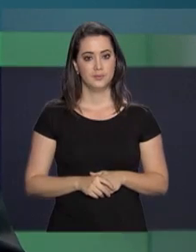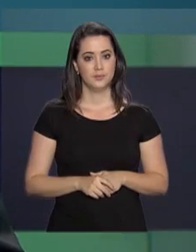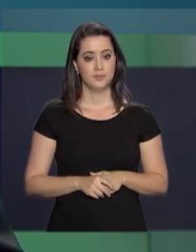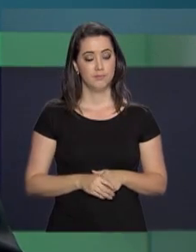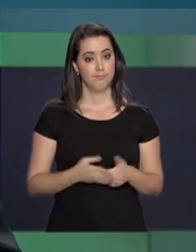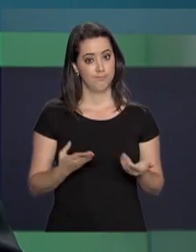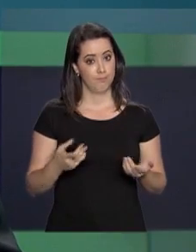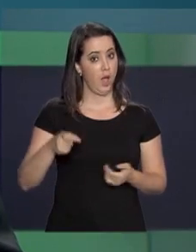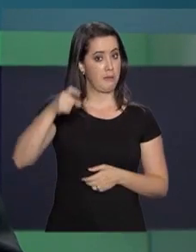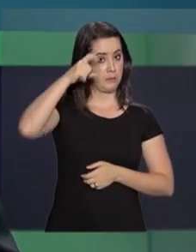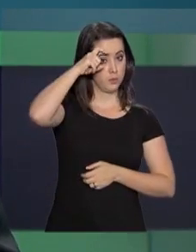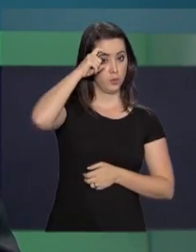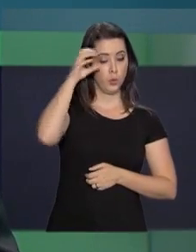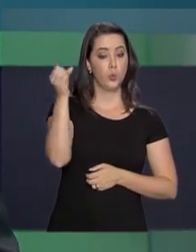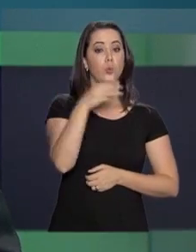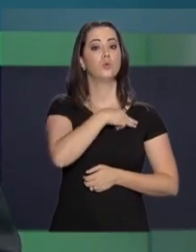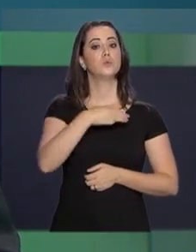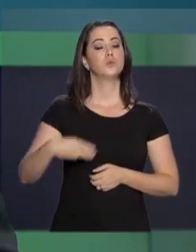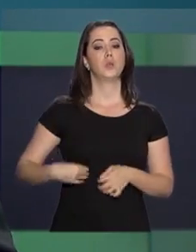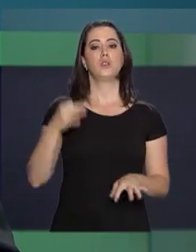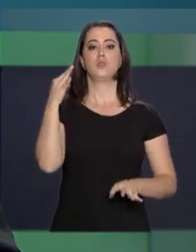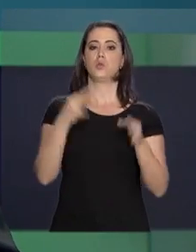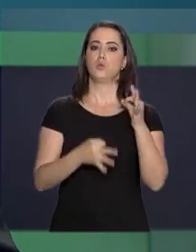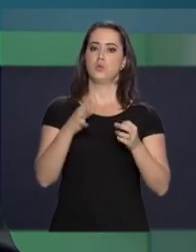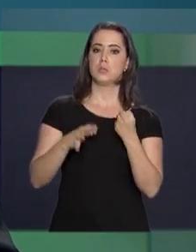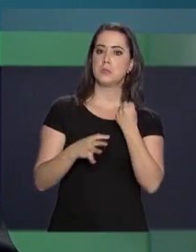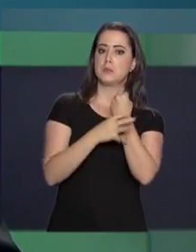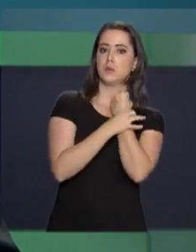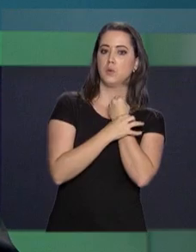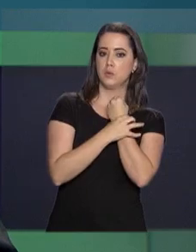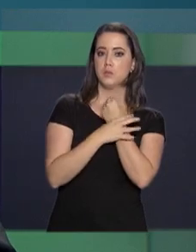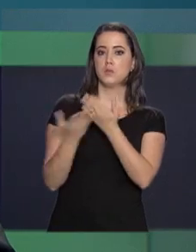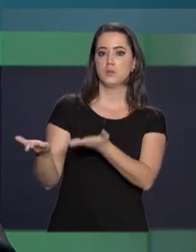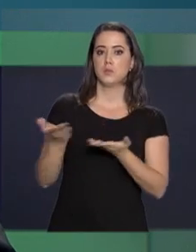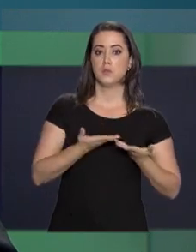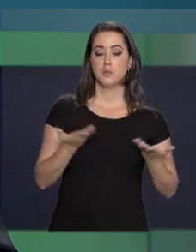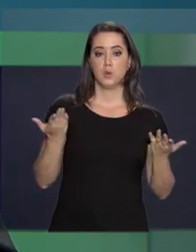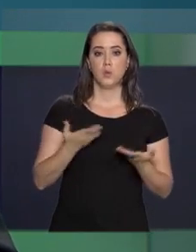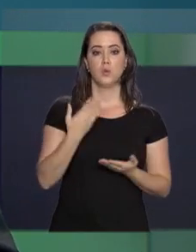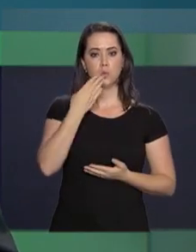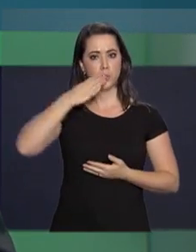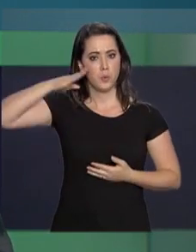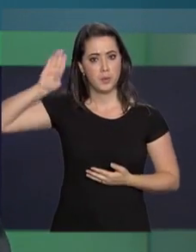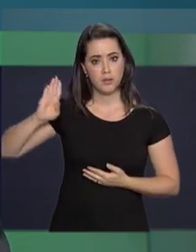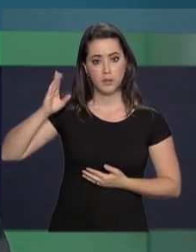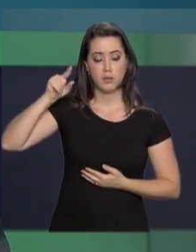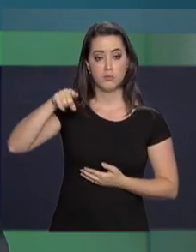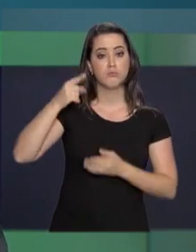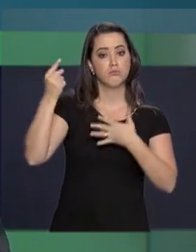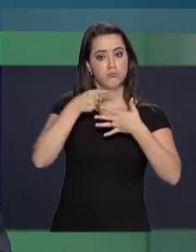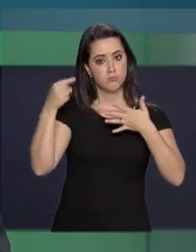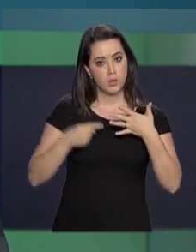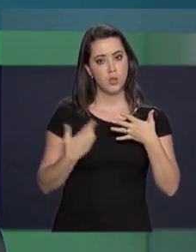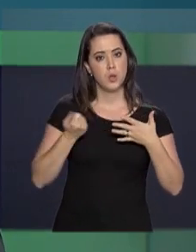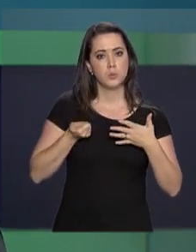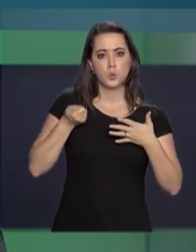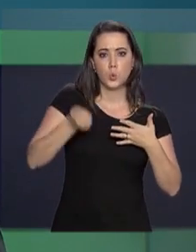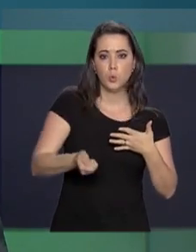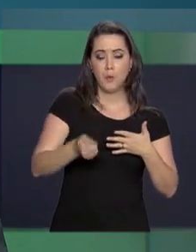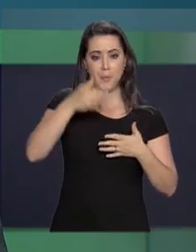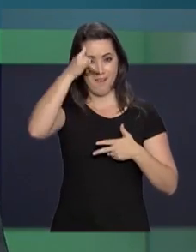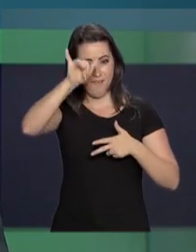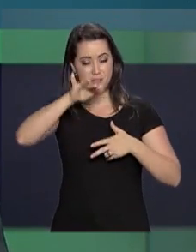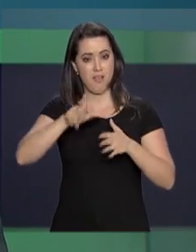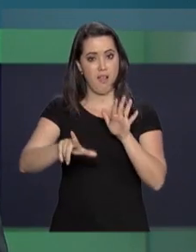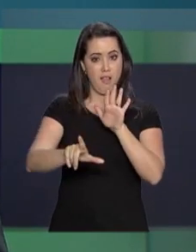E Sérgio Moro, novo ministro da Justiça e Segurança Pública, recebeu o cargo prometendo adotar medidas para endurecer as